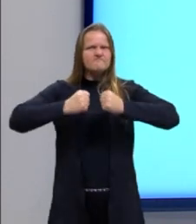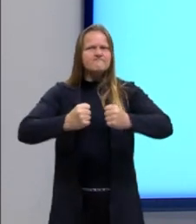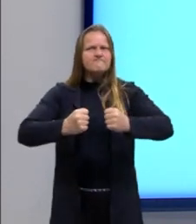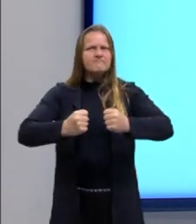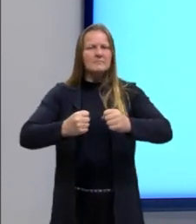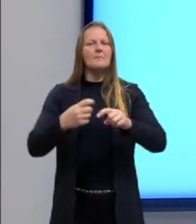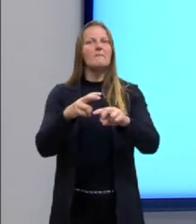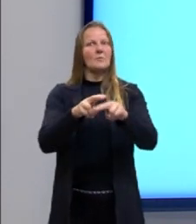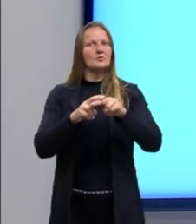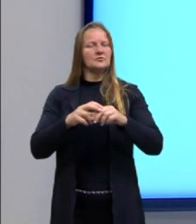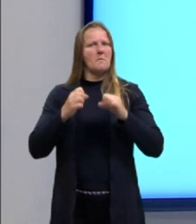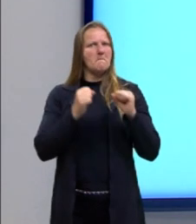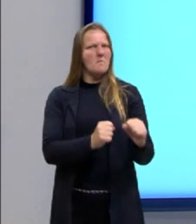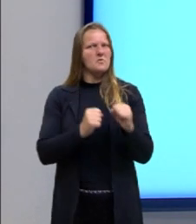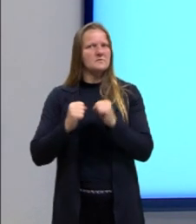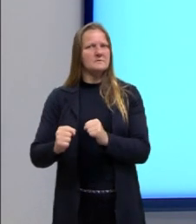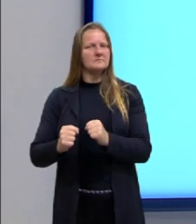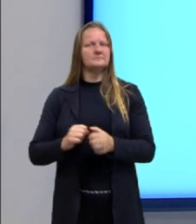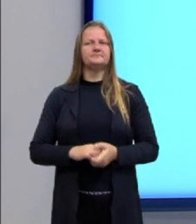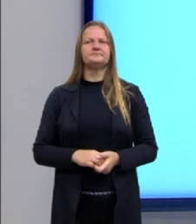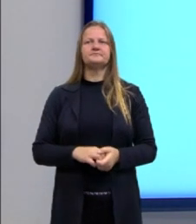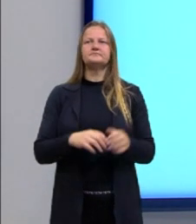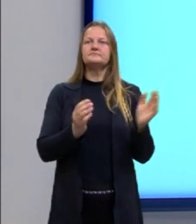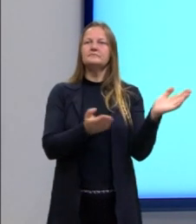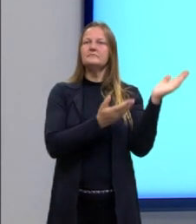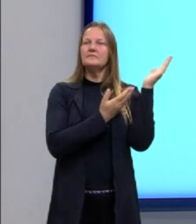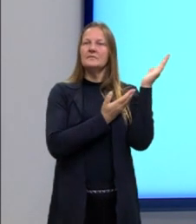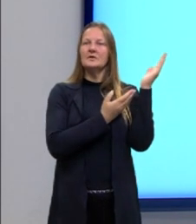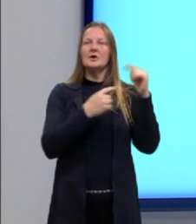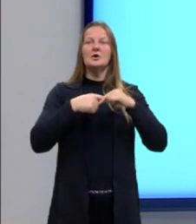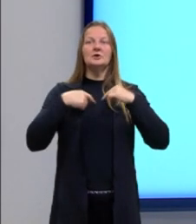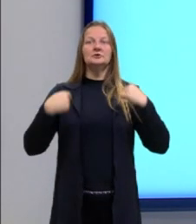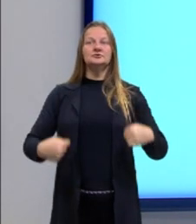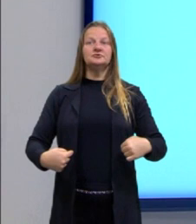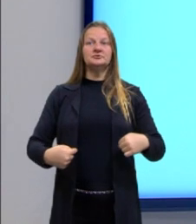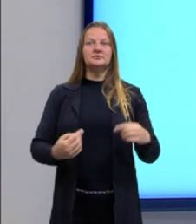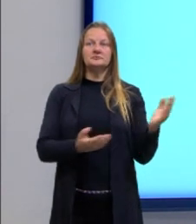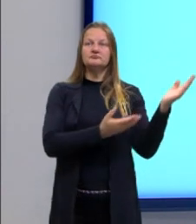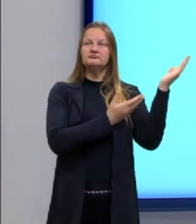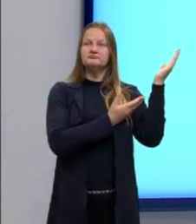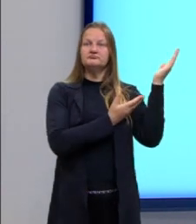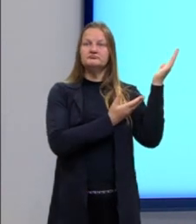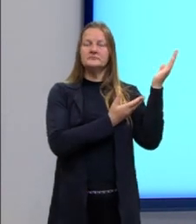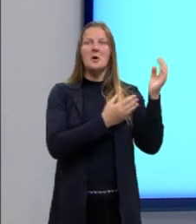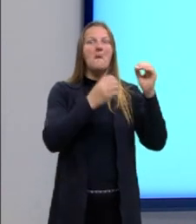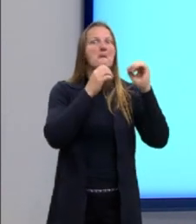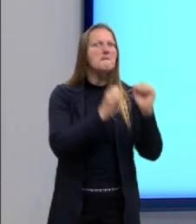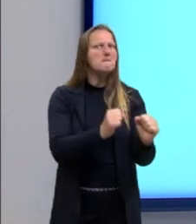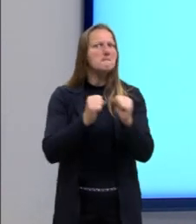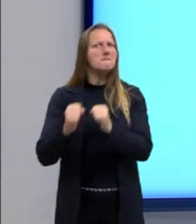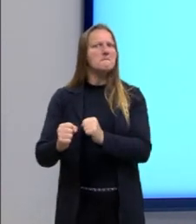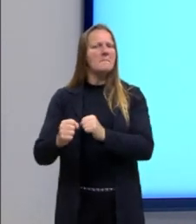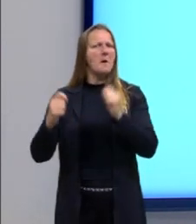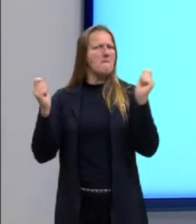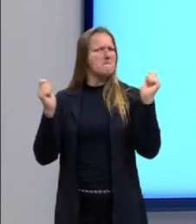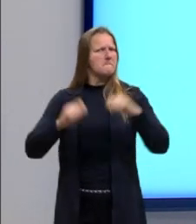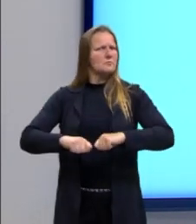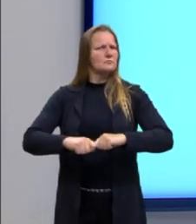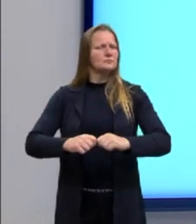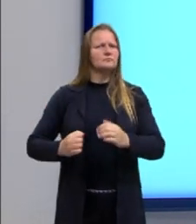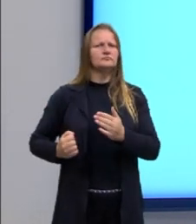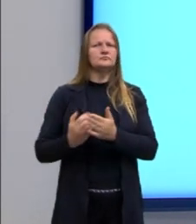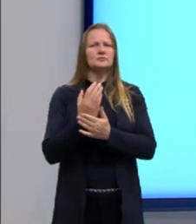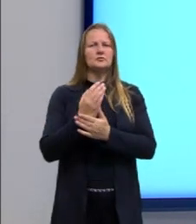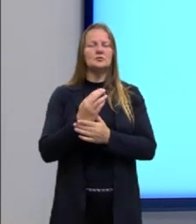aqui mais um, olha lá. A China, então, é uma das maiores potências hoje que nós temos no mundo, tá? É chamada de